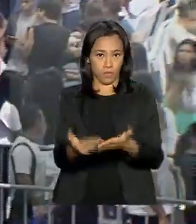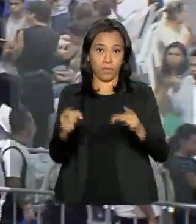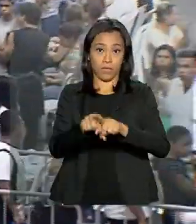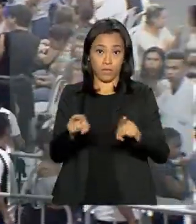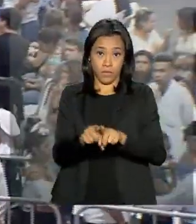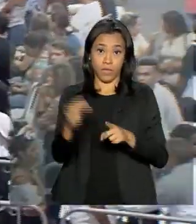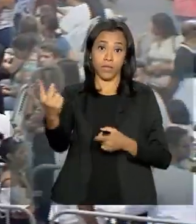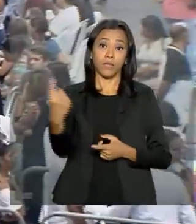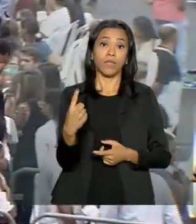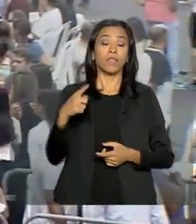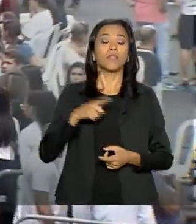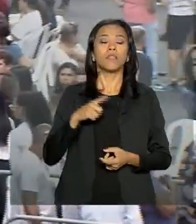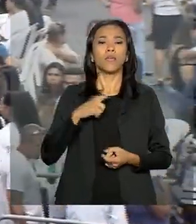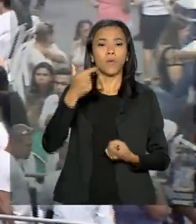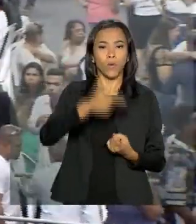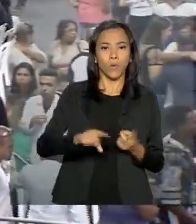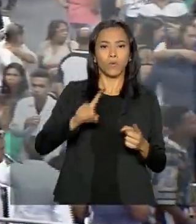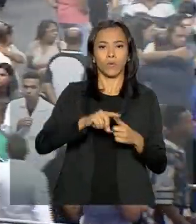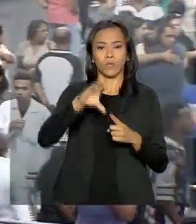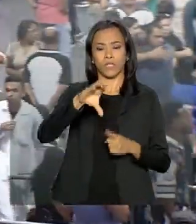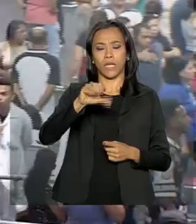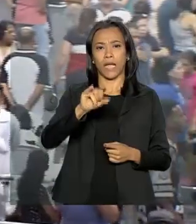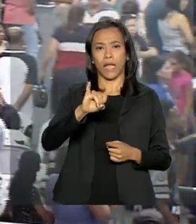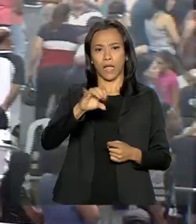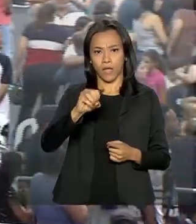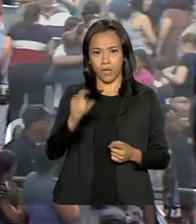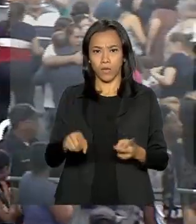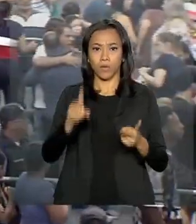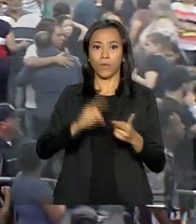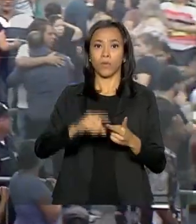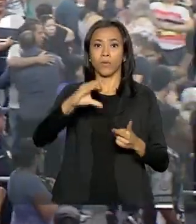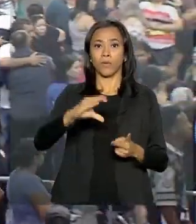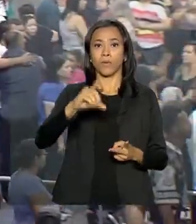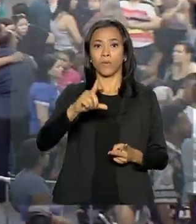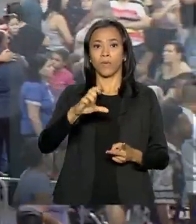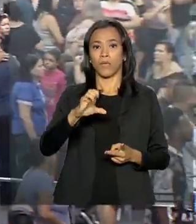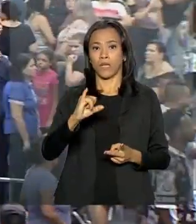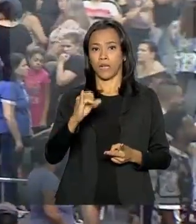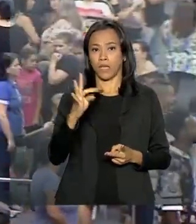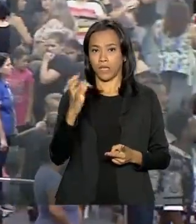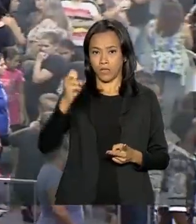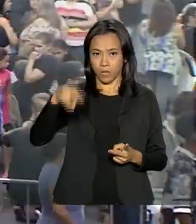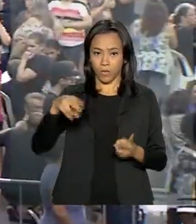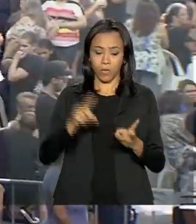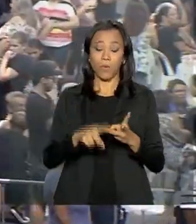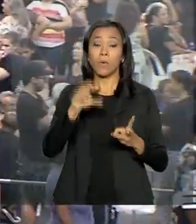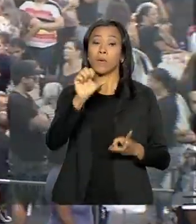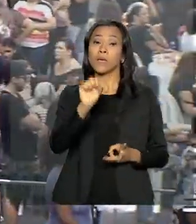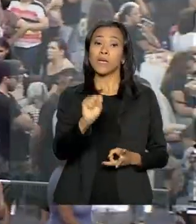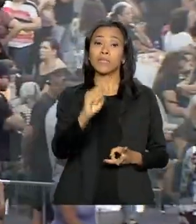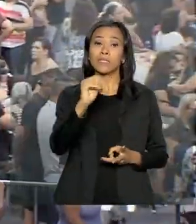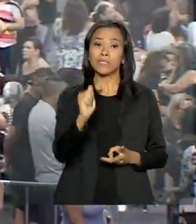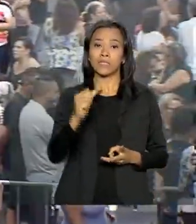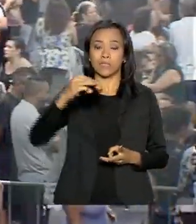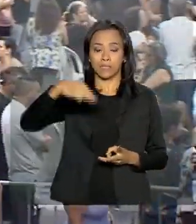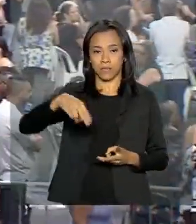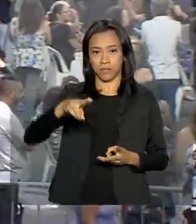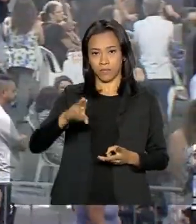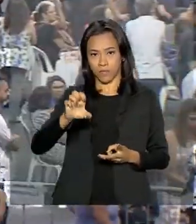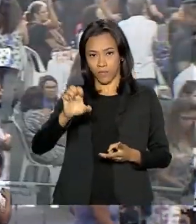aqui os corpos de Caio Lucas da Costa, Cleiton Antônio Ribeiro, Samuel Melquia de Silva de Oliveira,